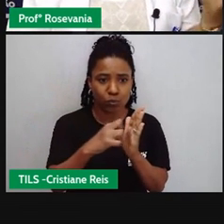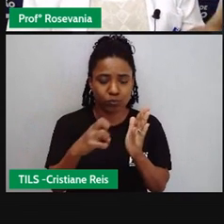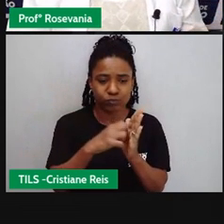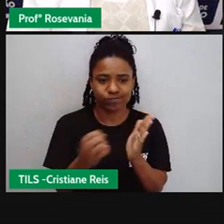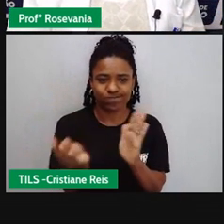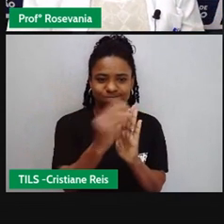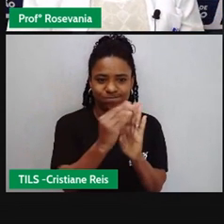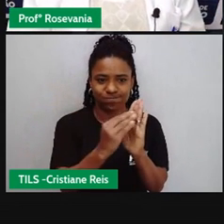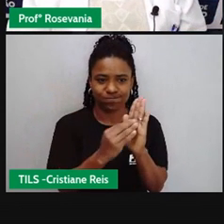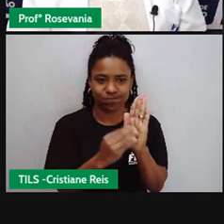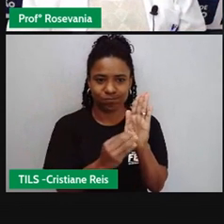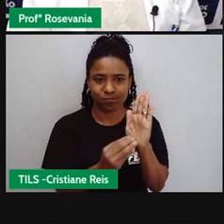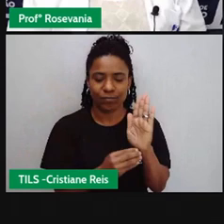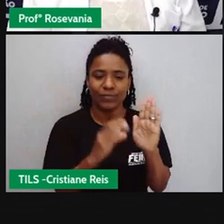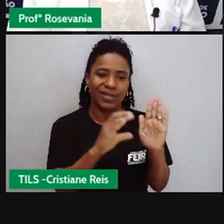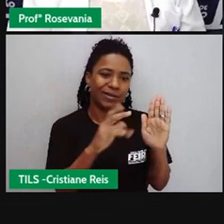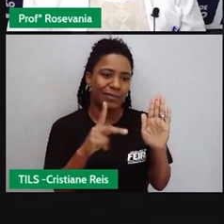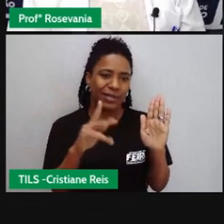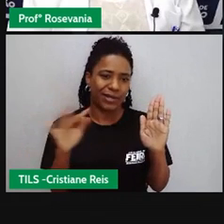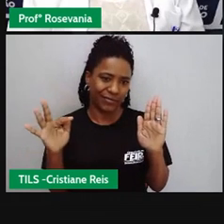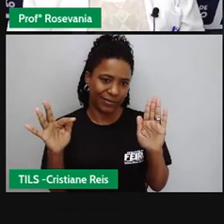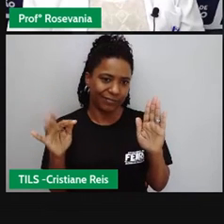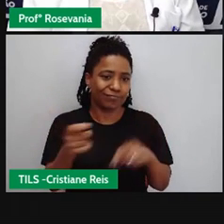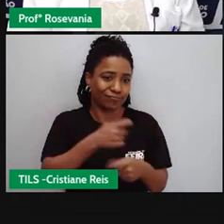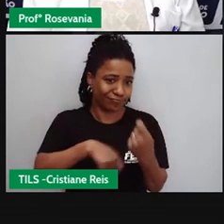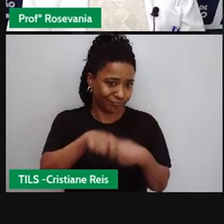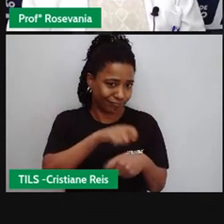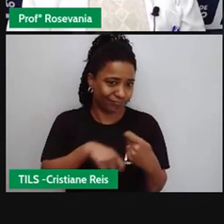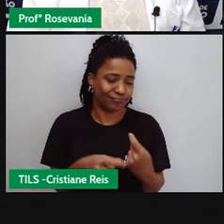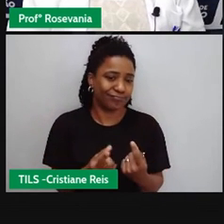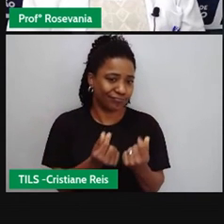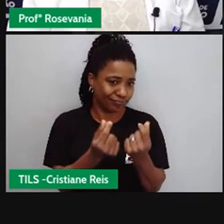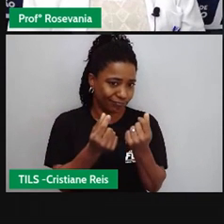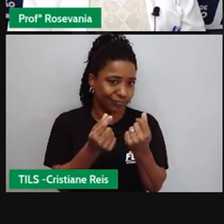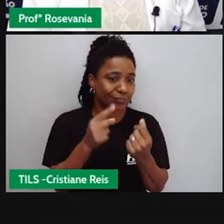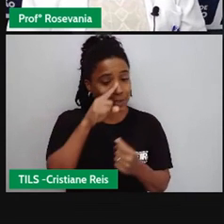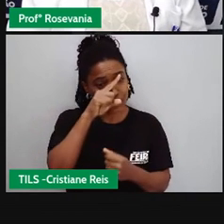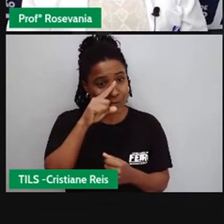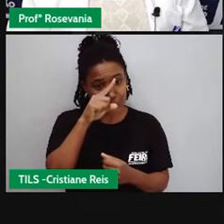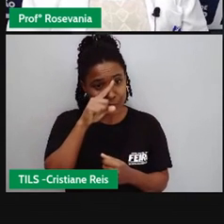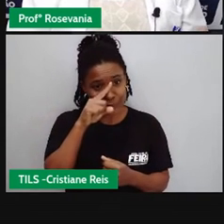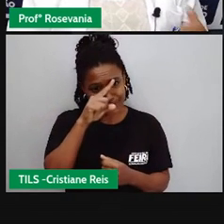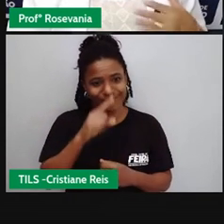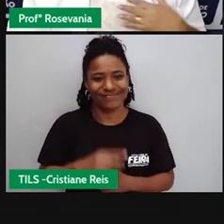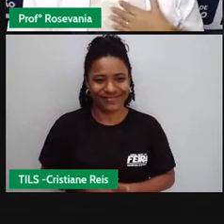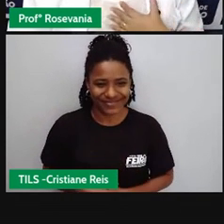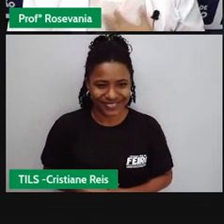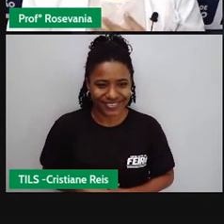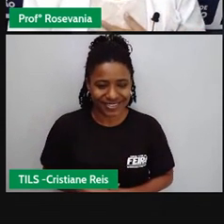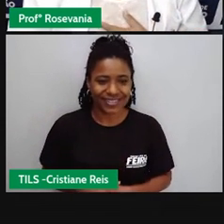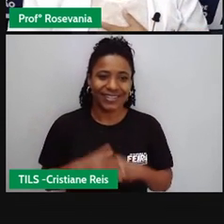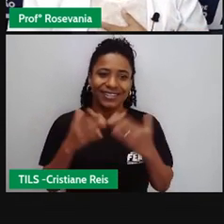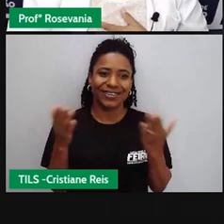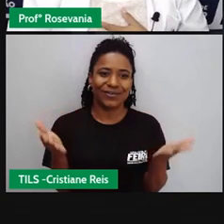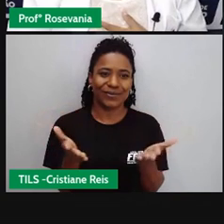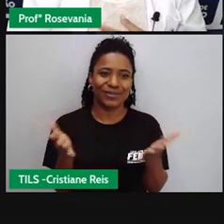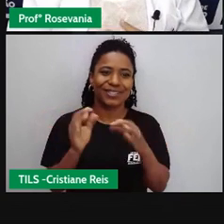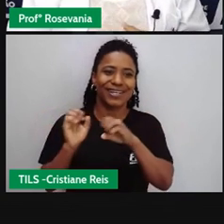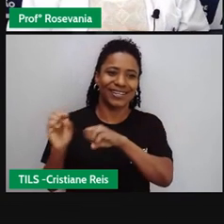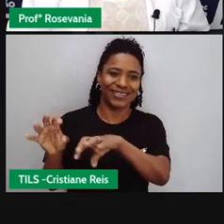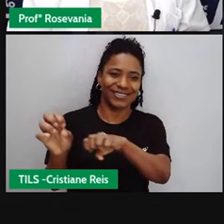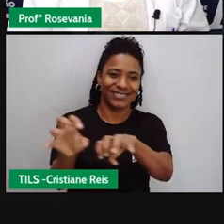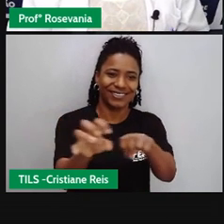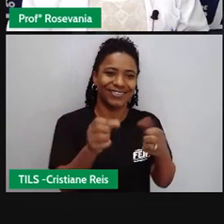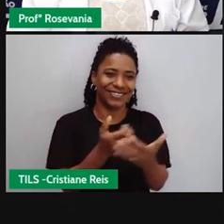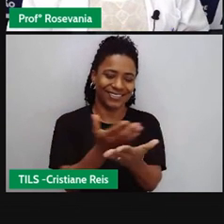CPF é esse que a gente utiliza para fazer as organizações econômicas. Bom, gente, essa foi a nossa aula de hoje.